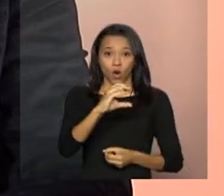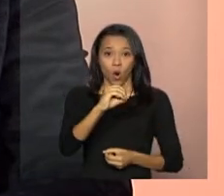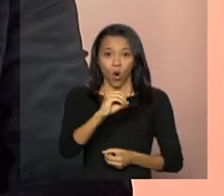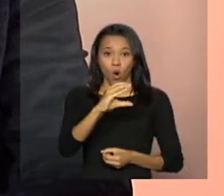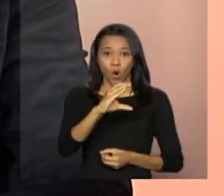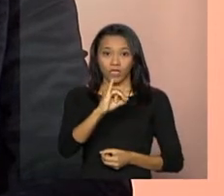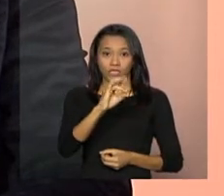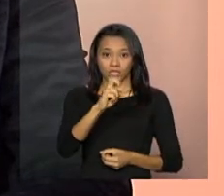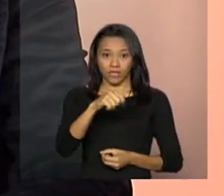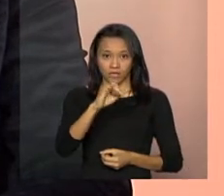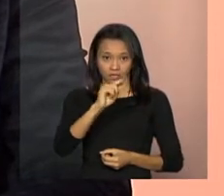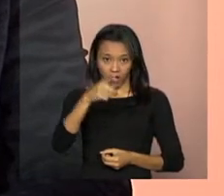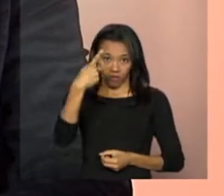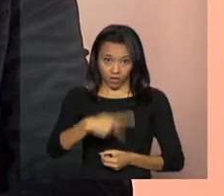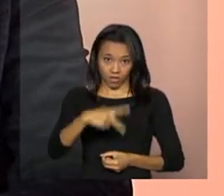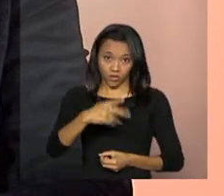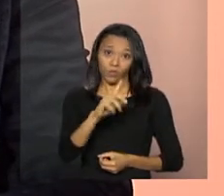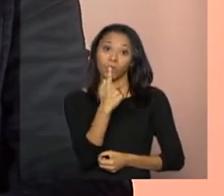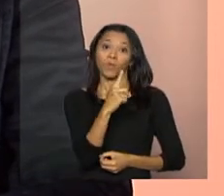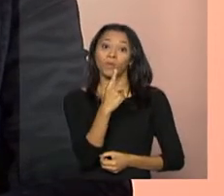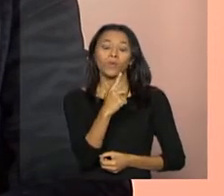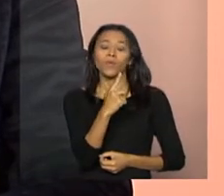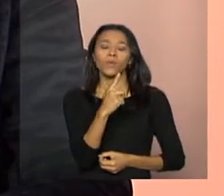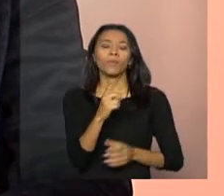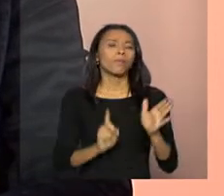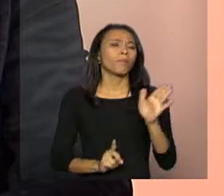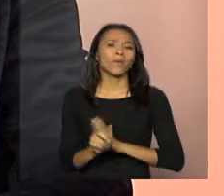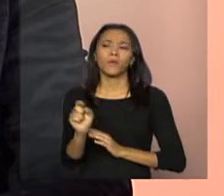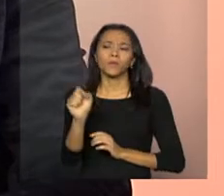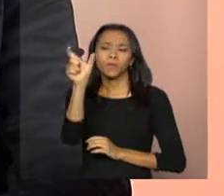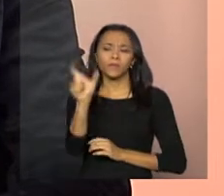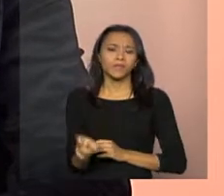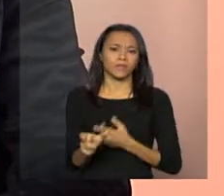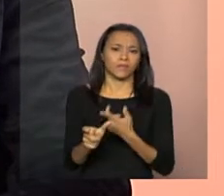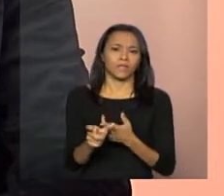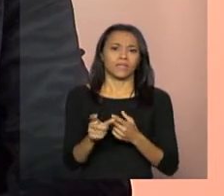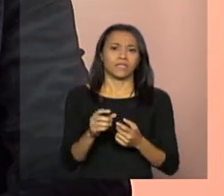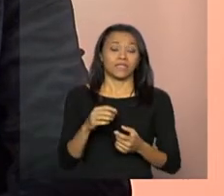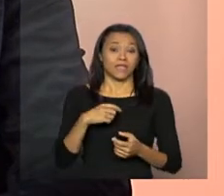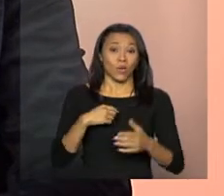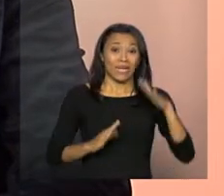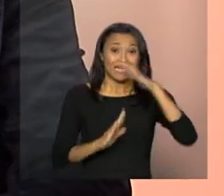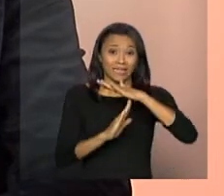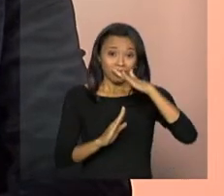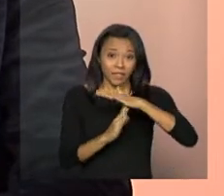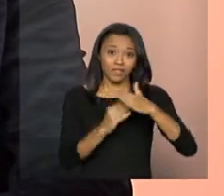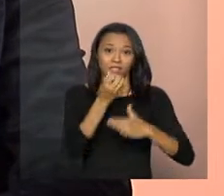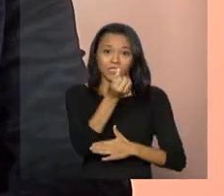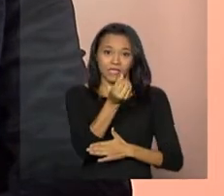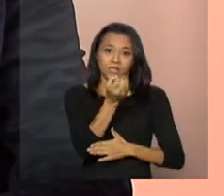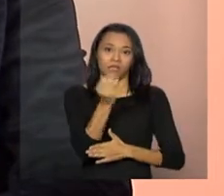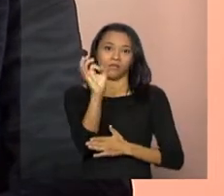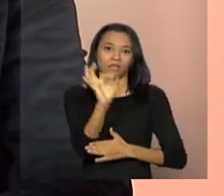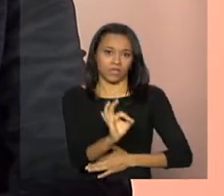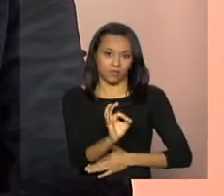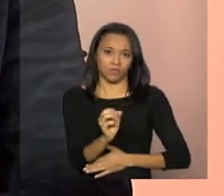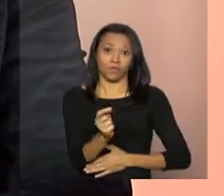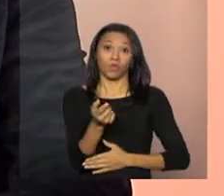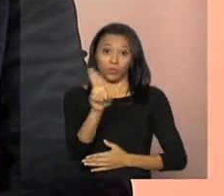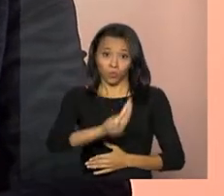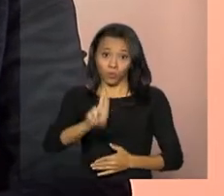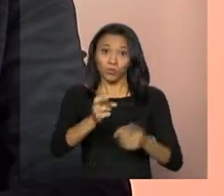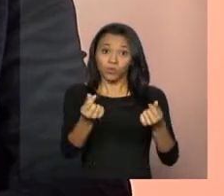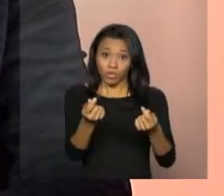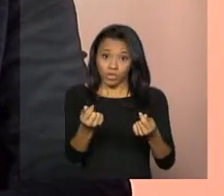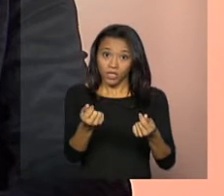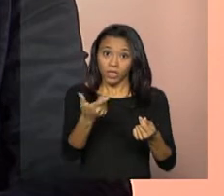em Goiás, ele pergunta, considerando os limites de 60% para o gasto com o pessoal. Gostaria de